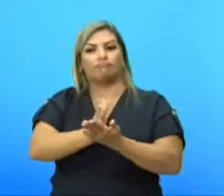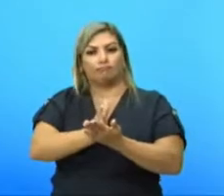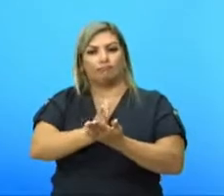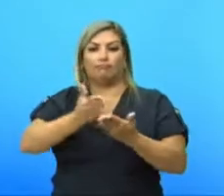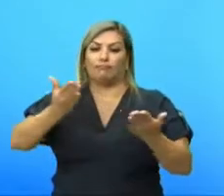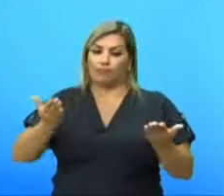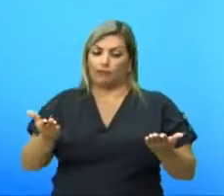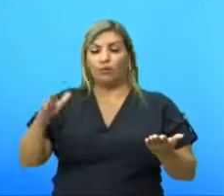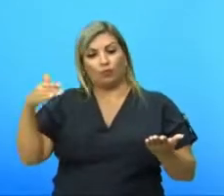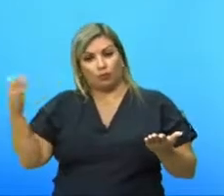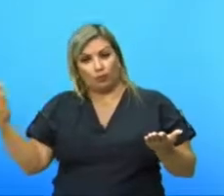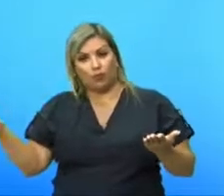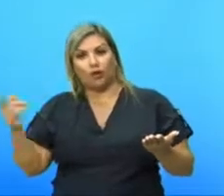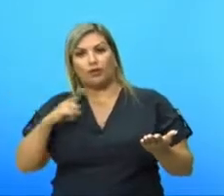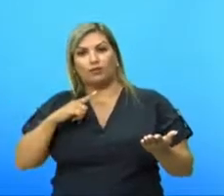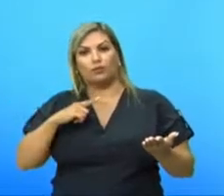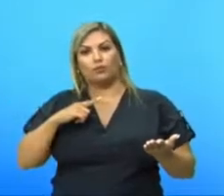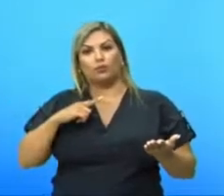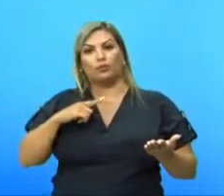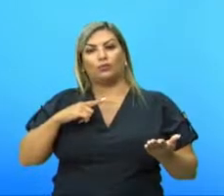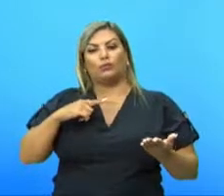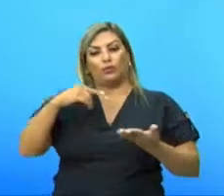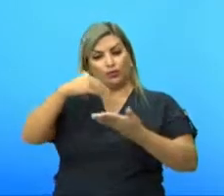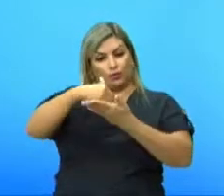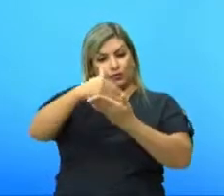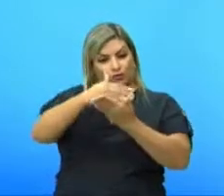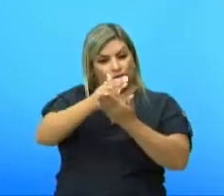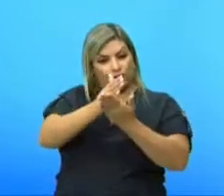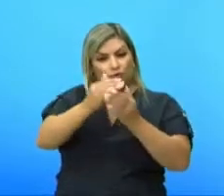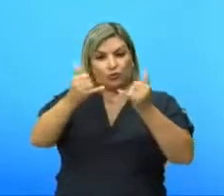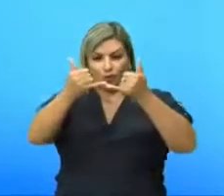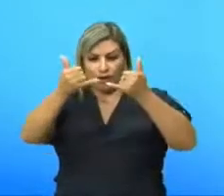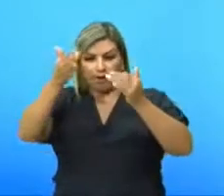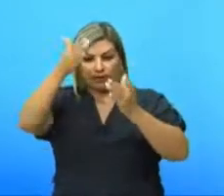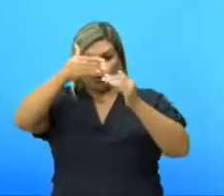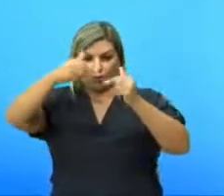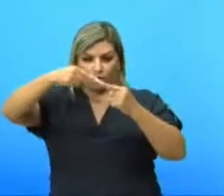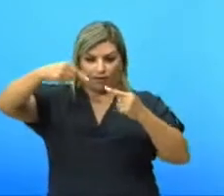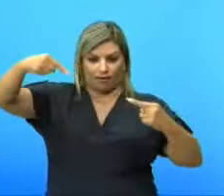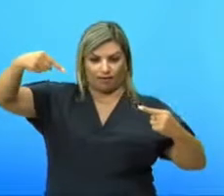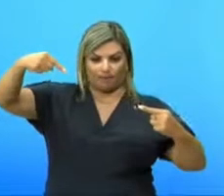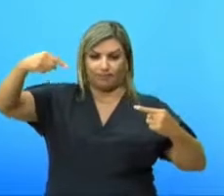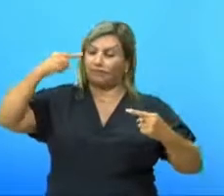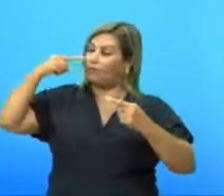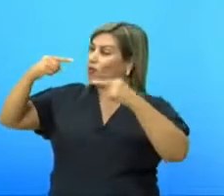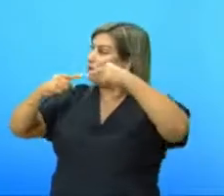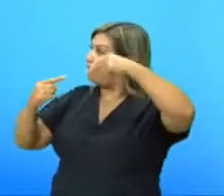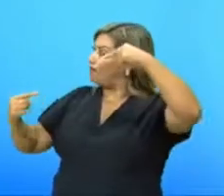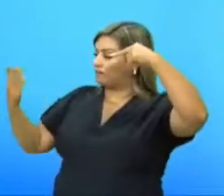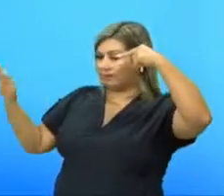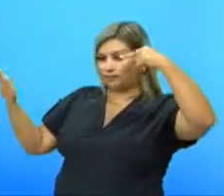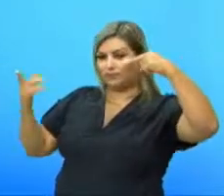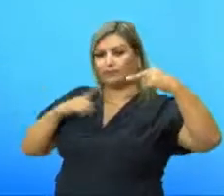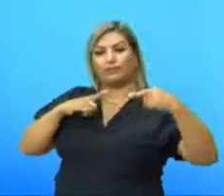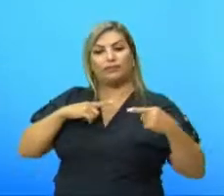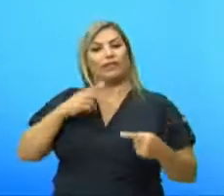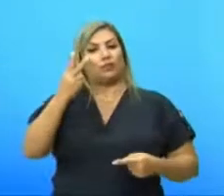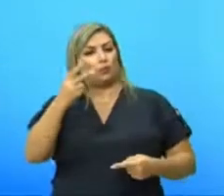que, quando seccionado por uma reta, tem duas ou mais faces